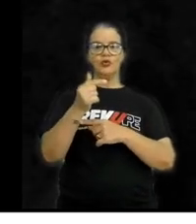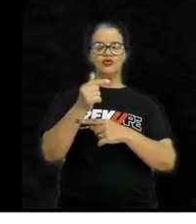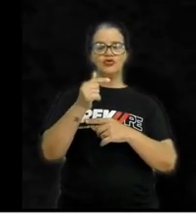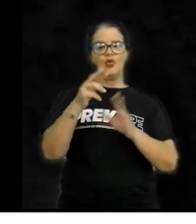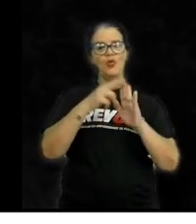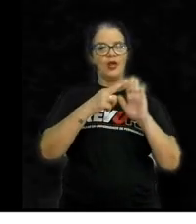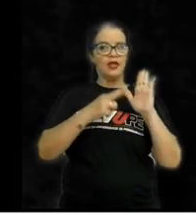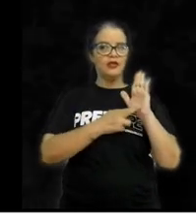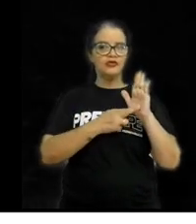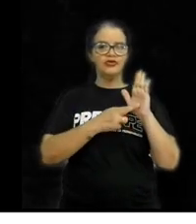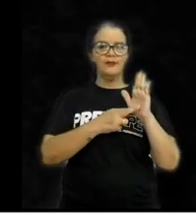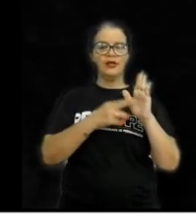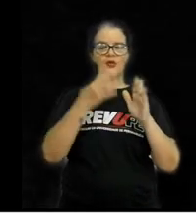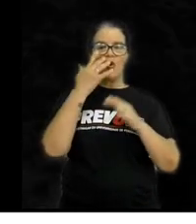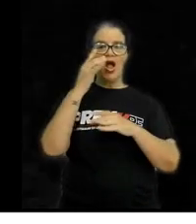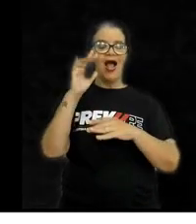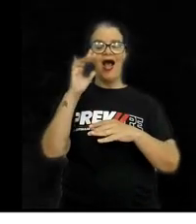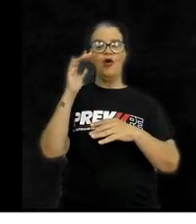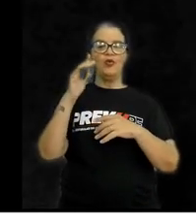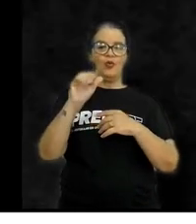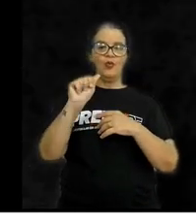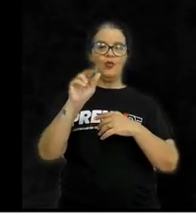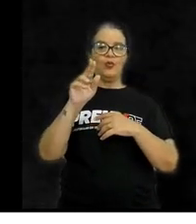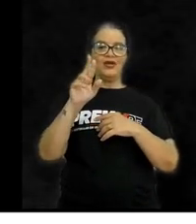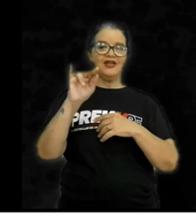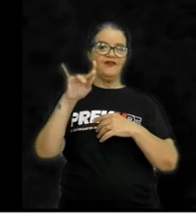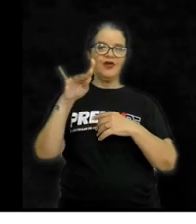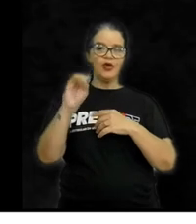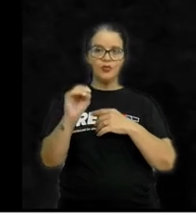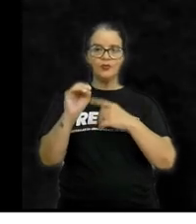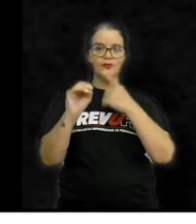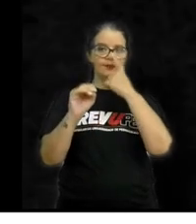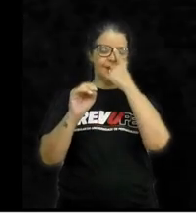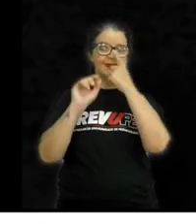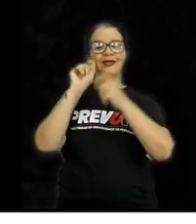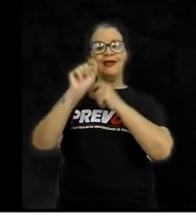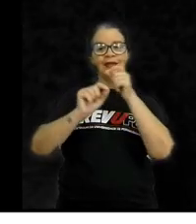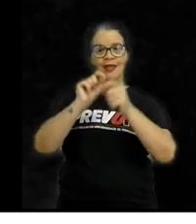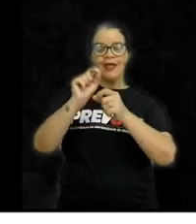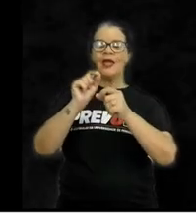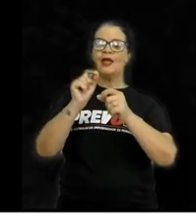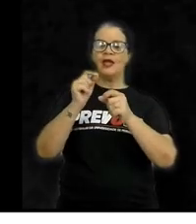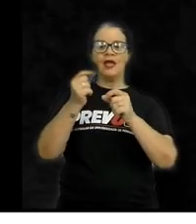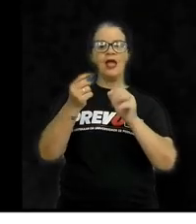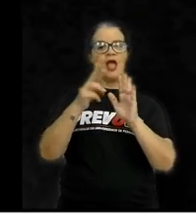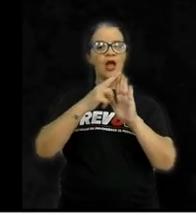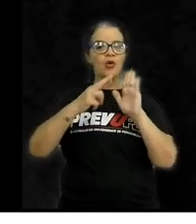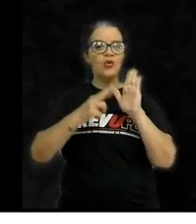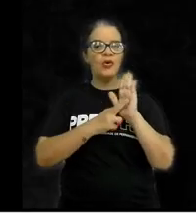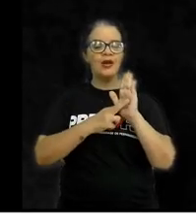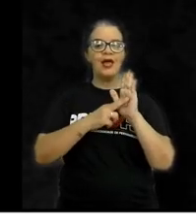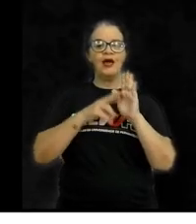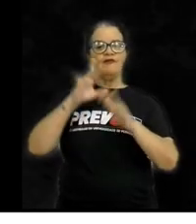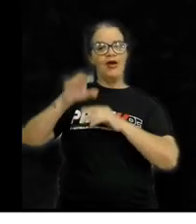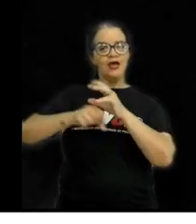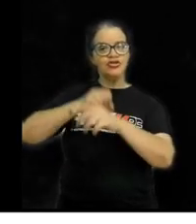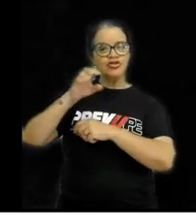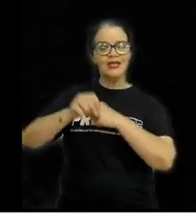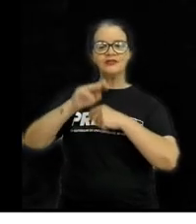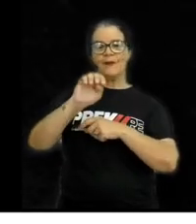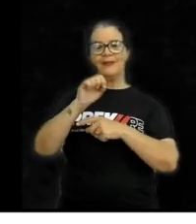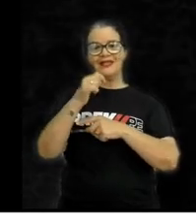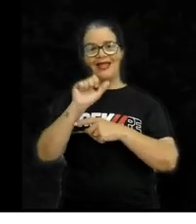Regimento Aurífero, que regulava a extração mineral.